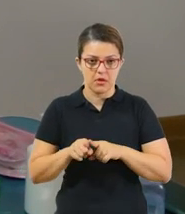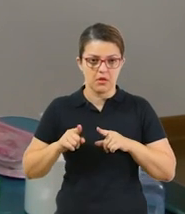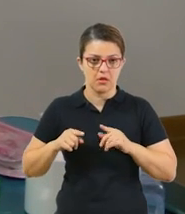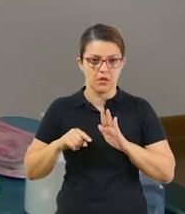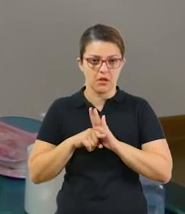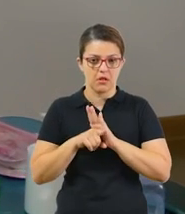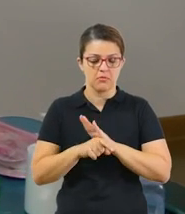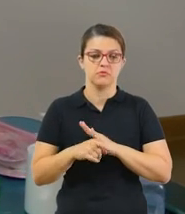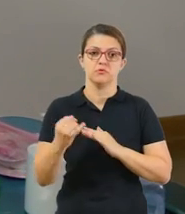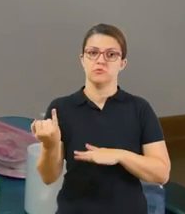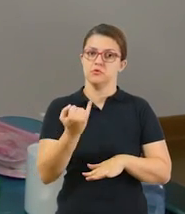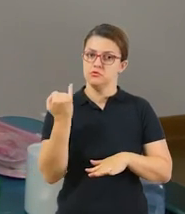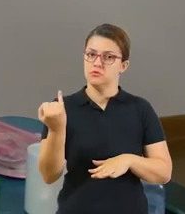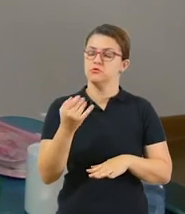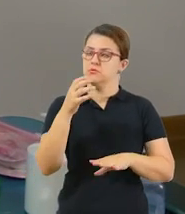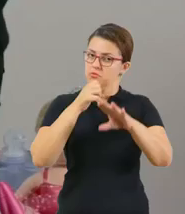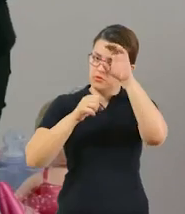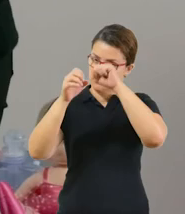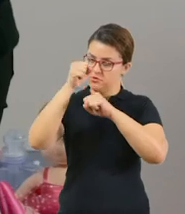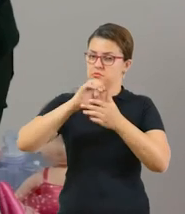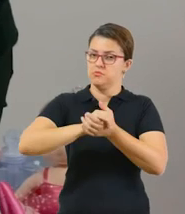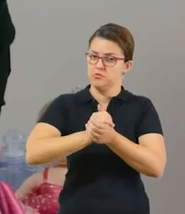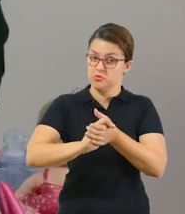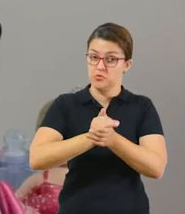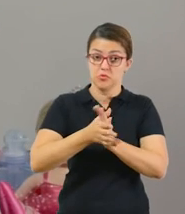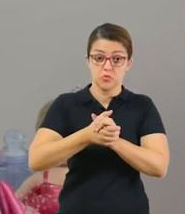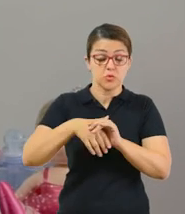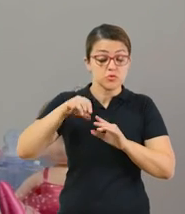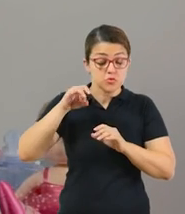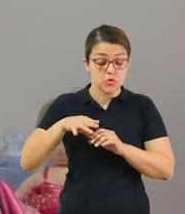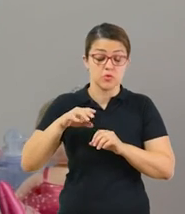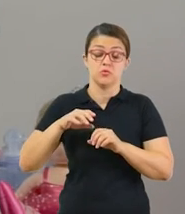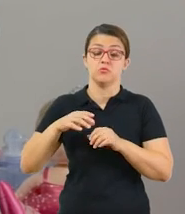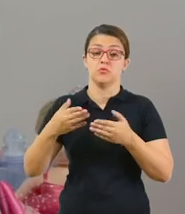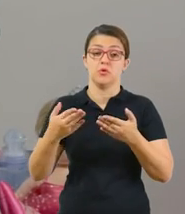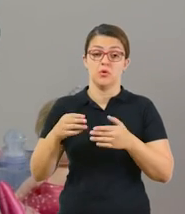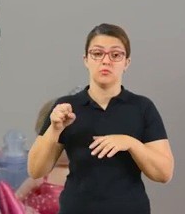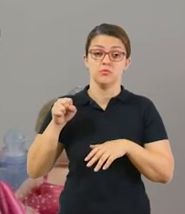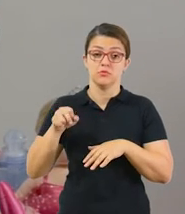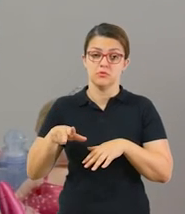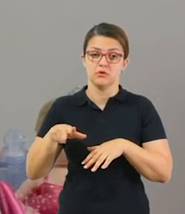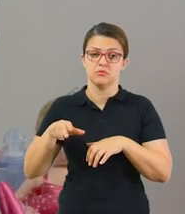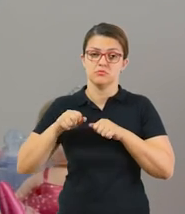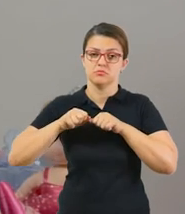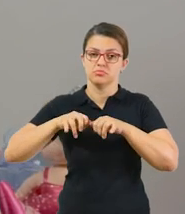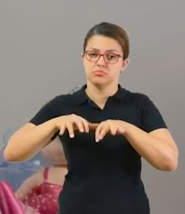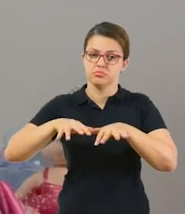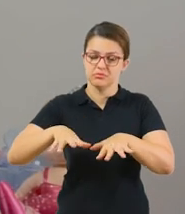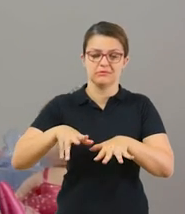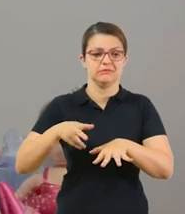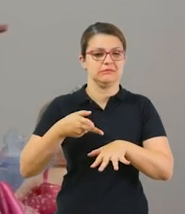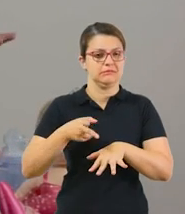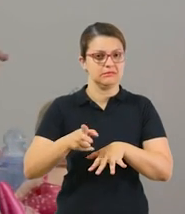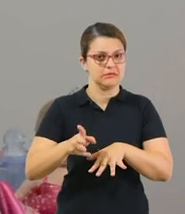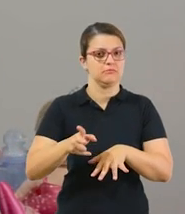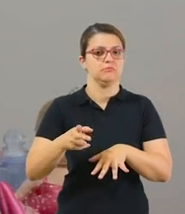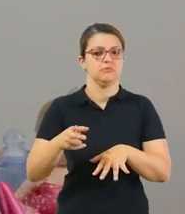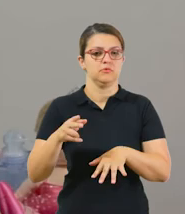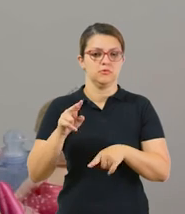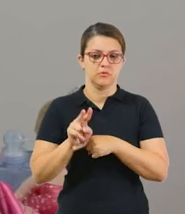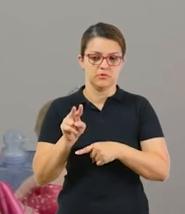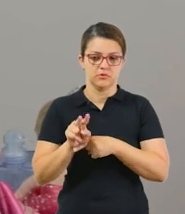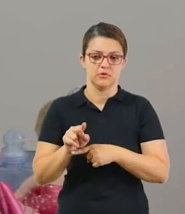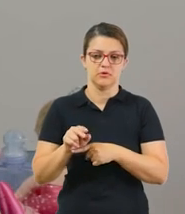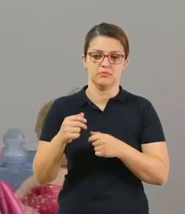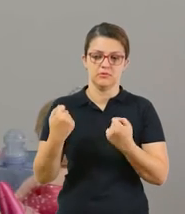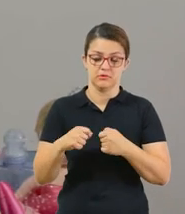importante aprender a lavar as mãos. Não é só nesse momento de pandemia que temos que cuidar da higiene. E sim, sempre. Por isso, eu trouxe